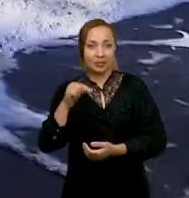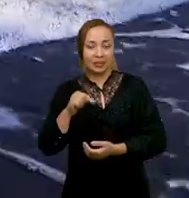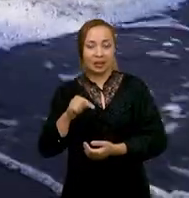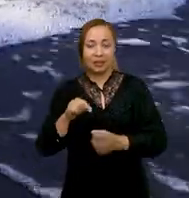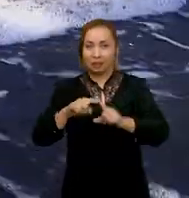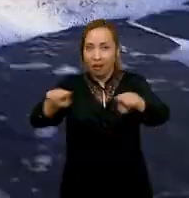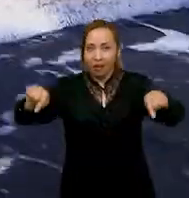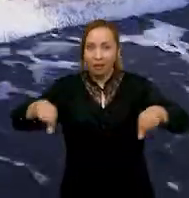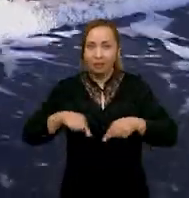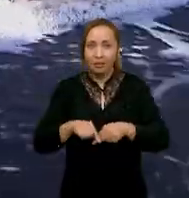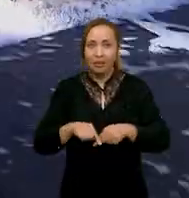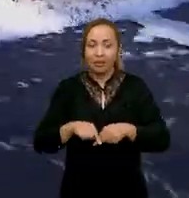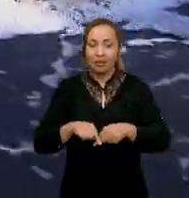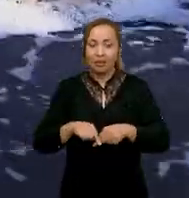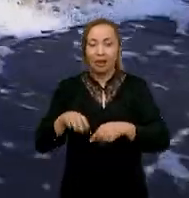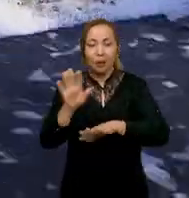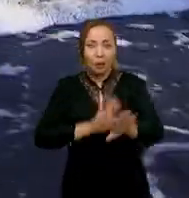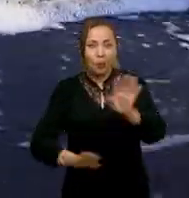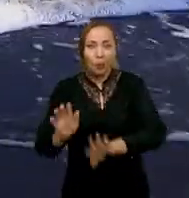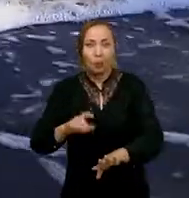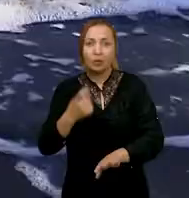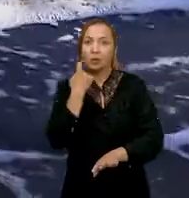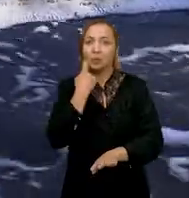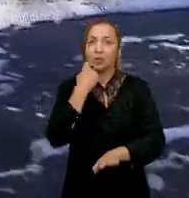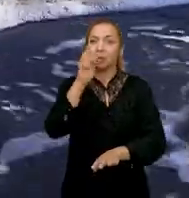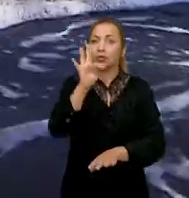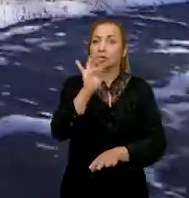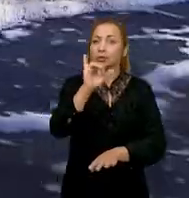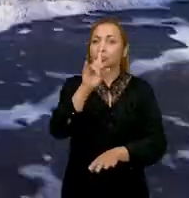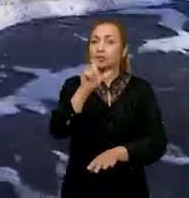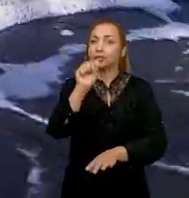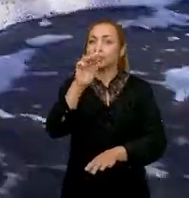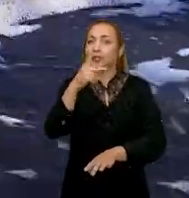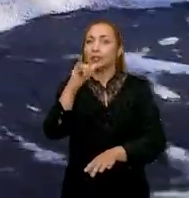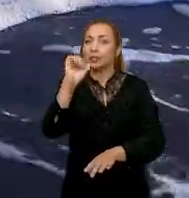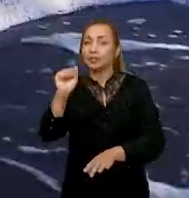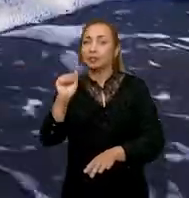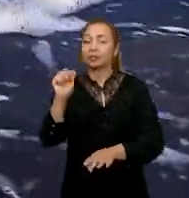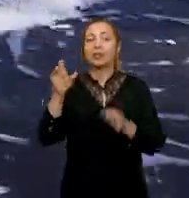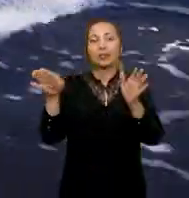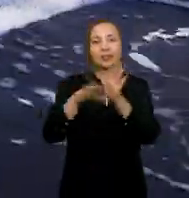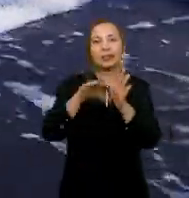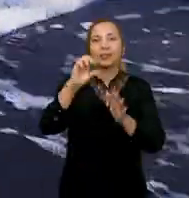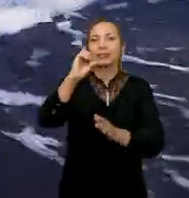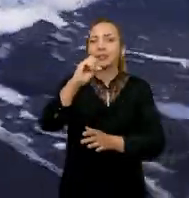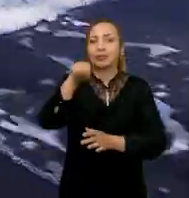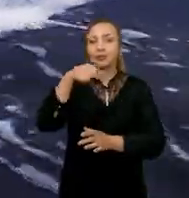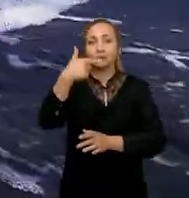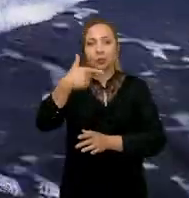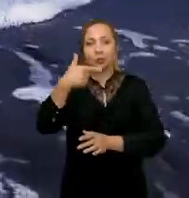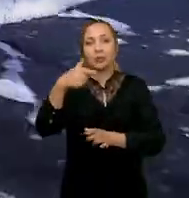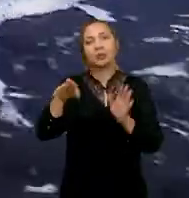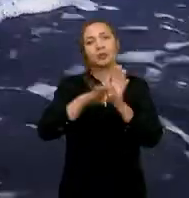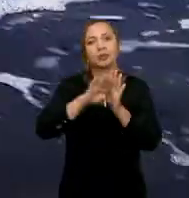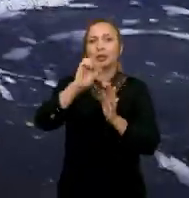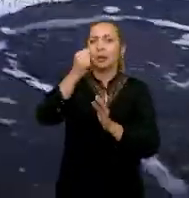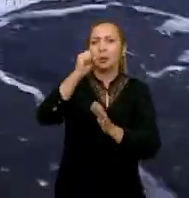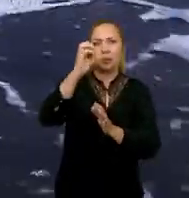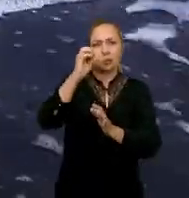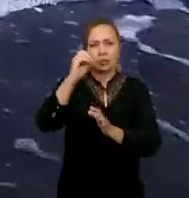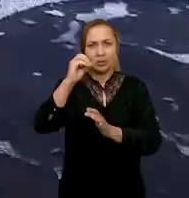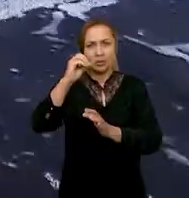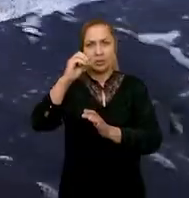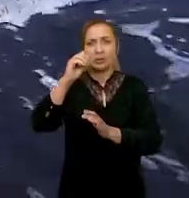Nesse tanque aqui, a gente cultiva tilápias, elas chegam na faixa de 0,2 gramas, até, se a gente